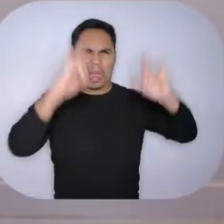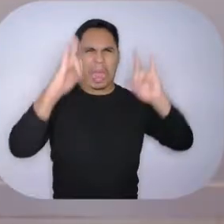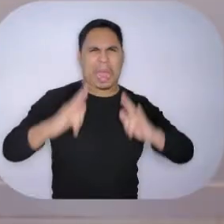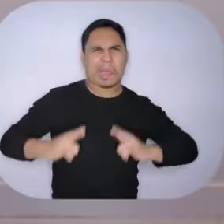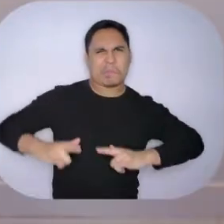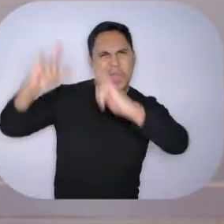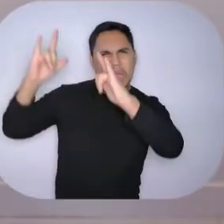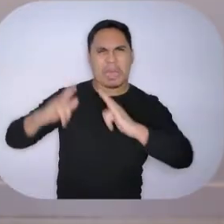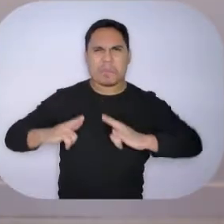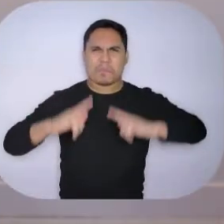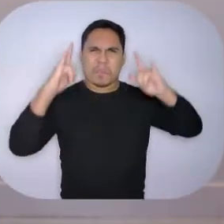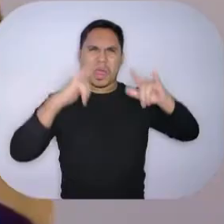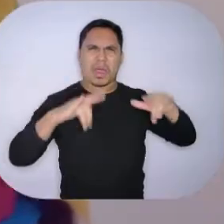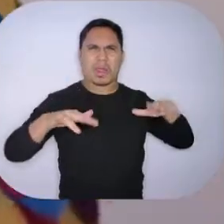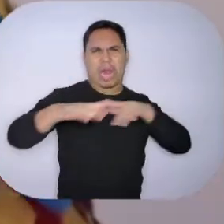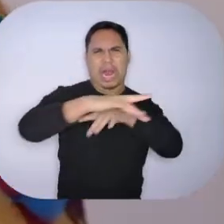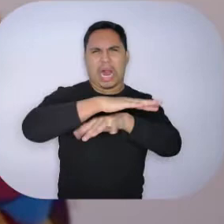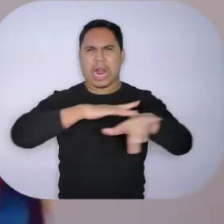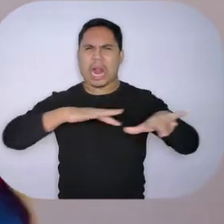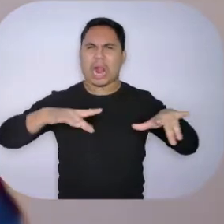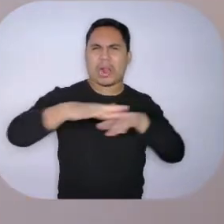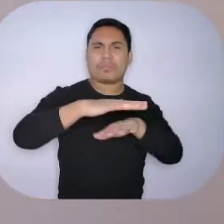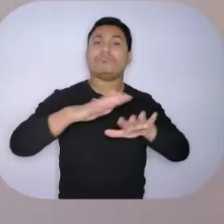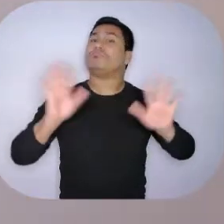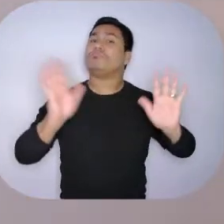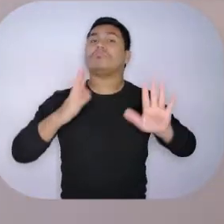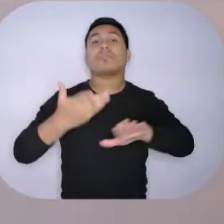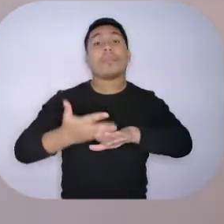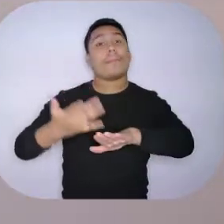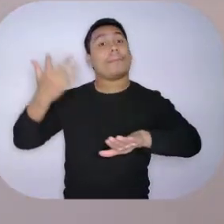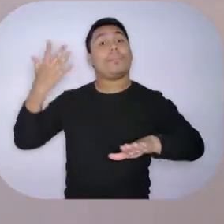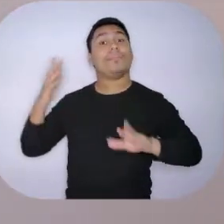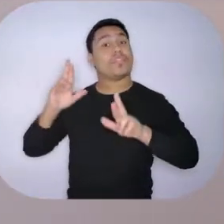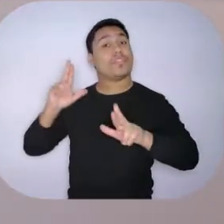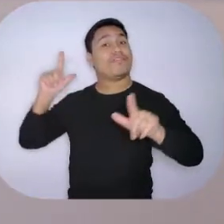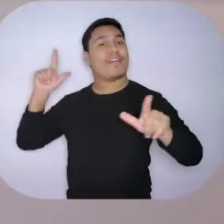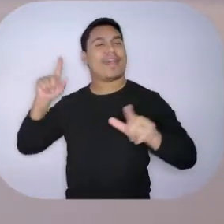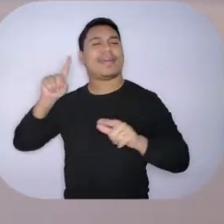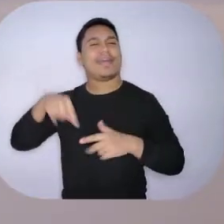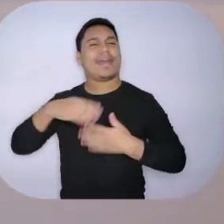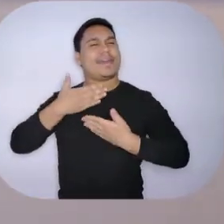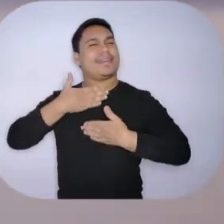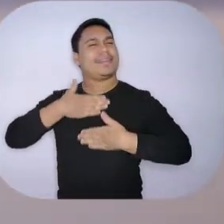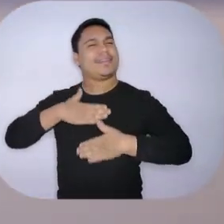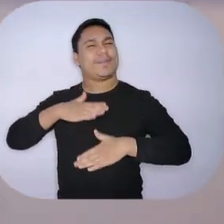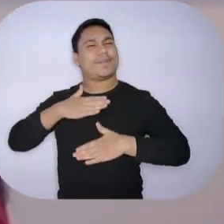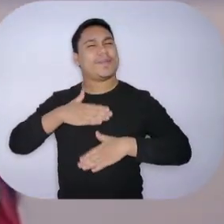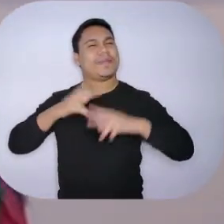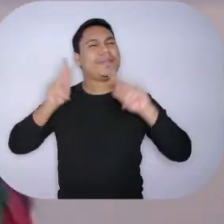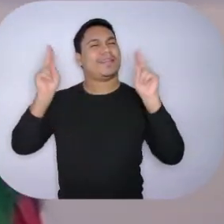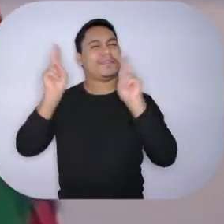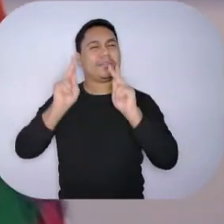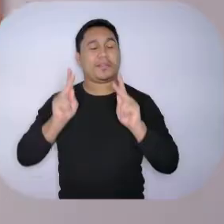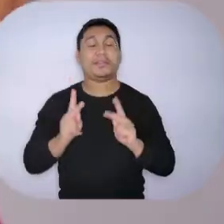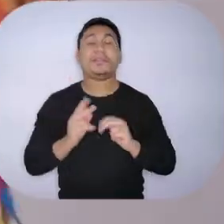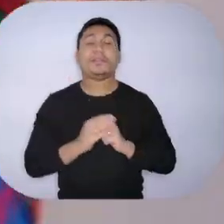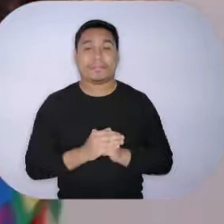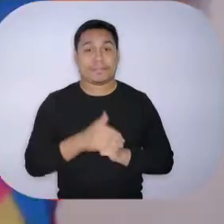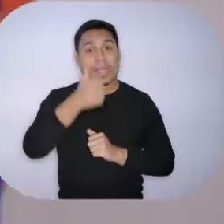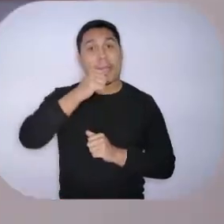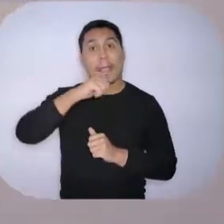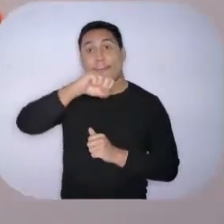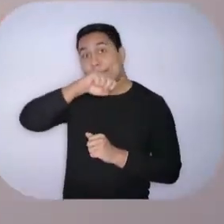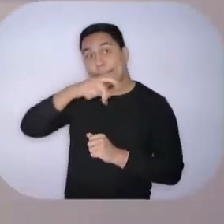movimento e muita gente. São Paulo, na época de Anitta, era um pouquinho mais tranquila. Sua mãe,